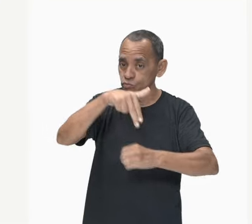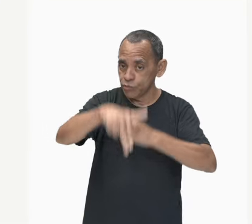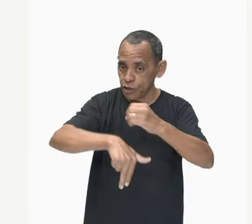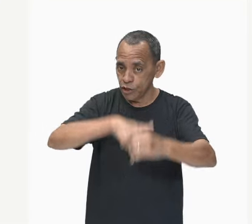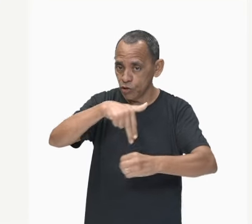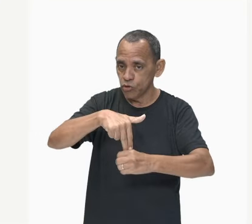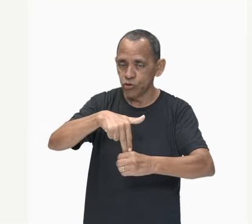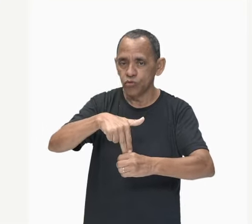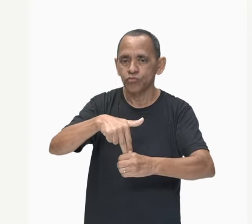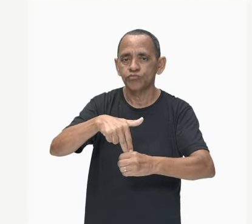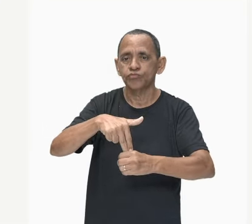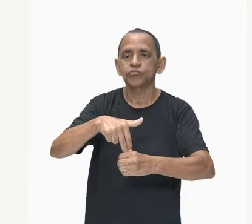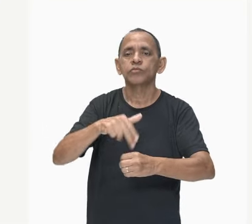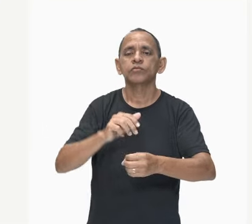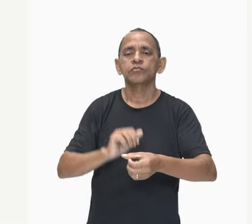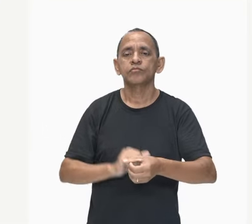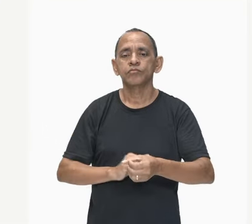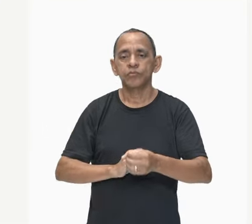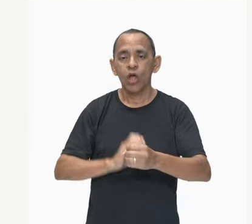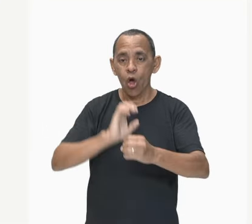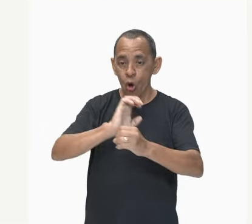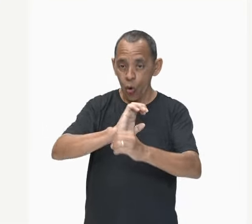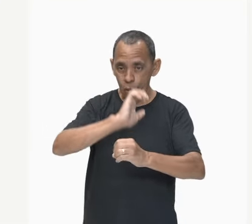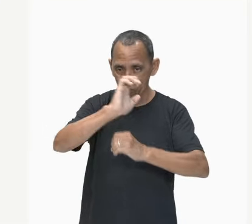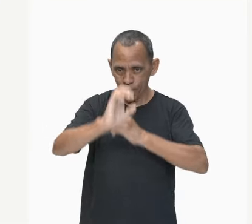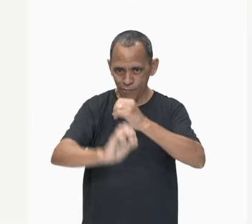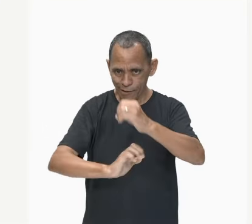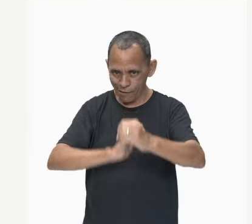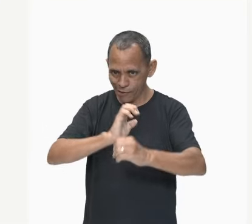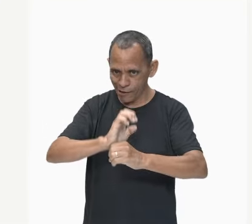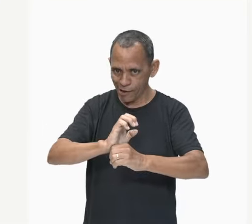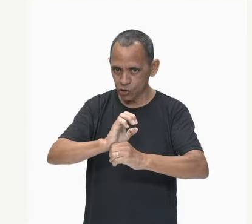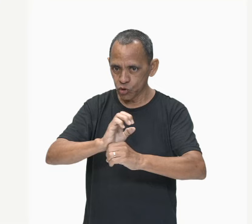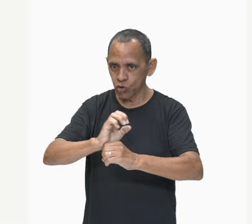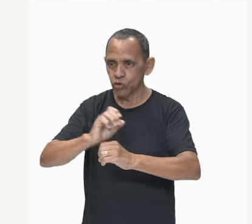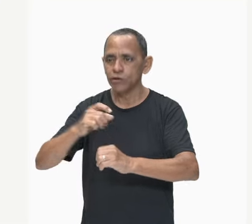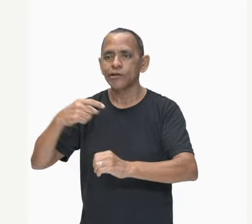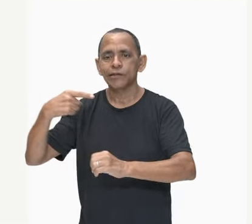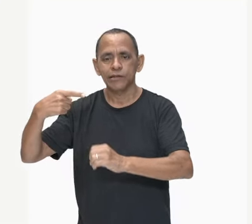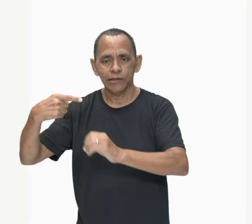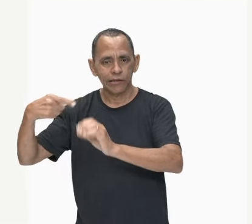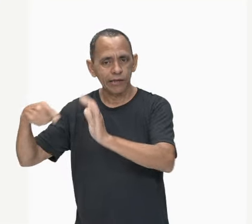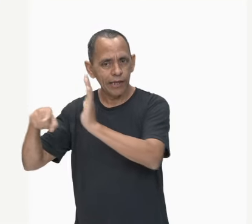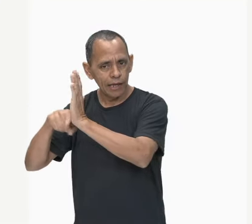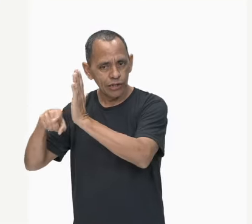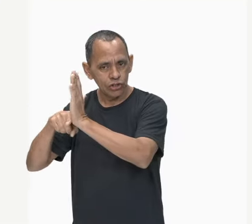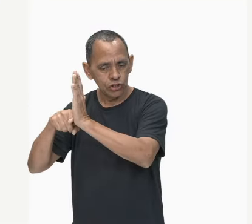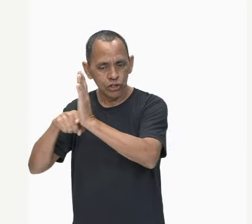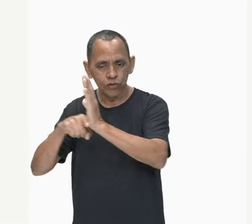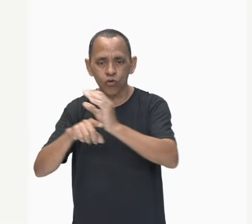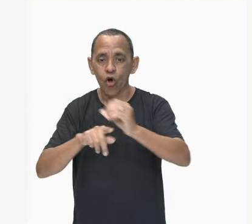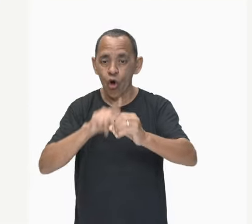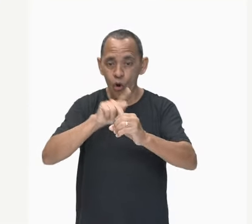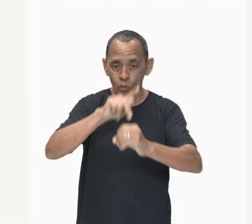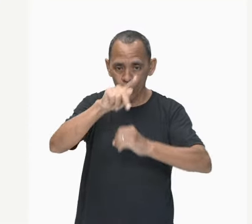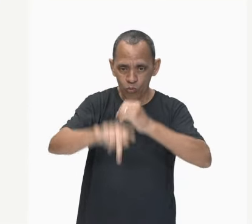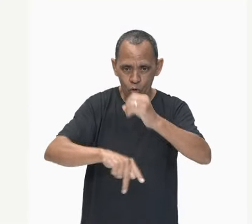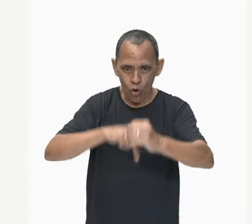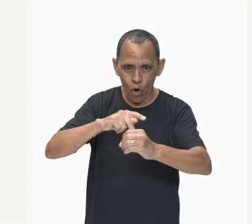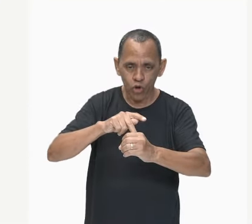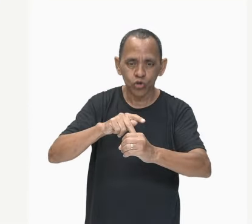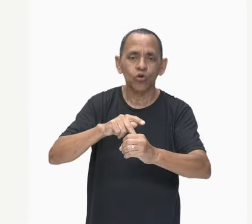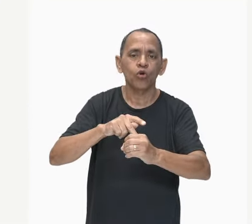e o próton é o positivo. E o nêutron, que a gente colocou ele de azul aí, nós vamos ver que